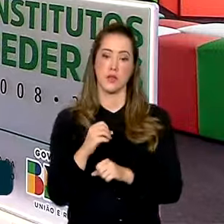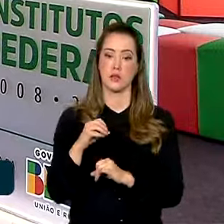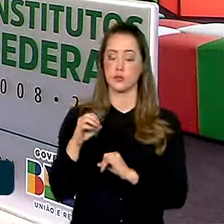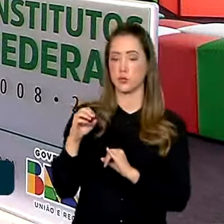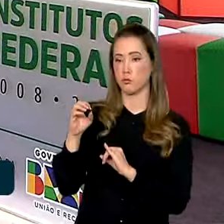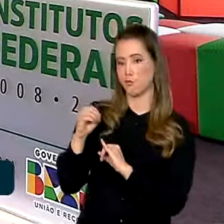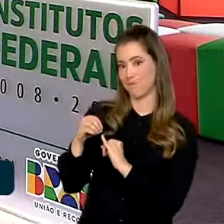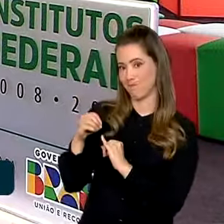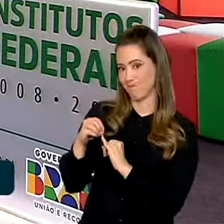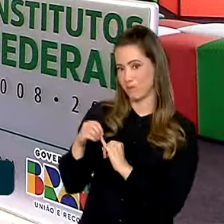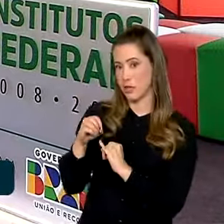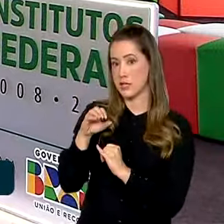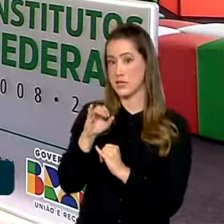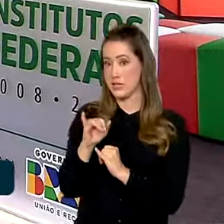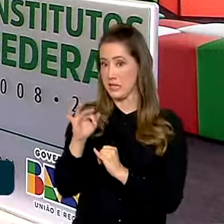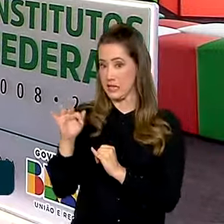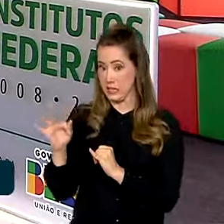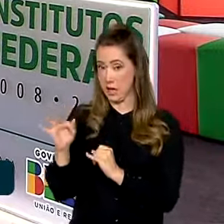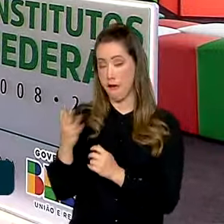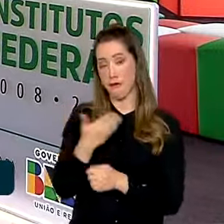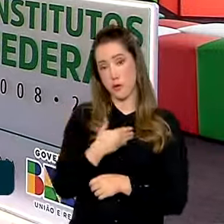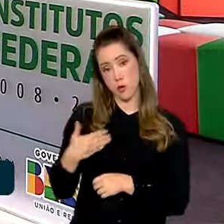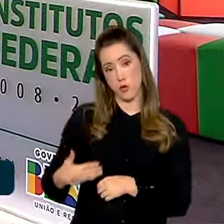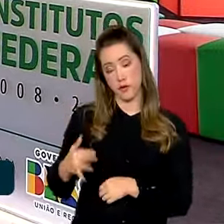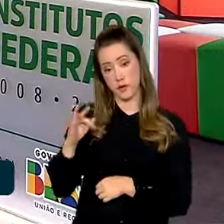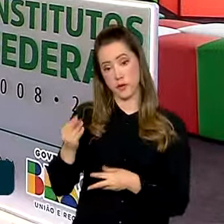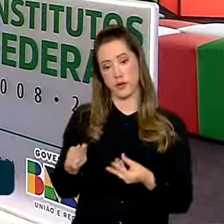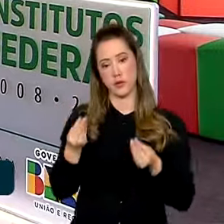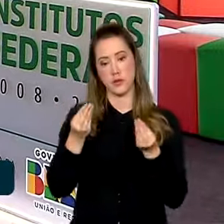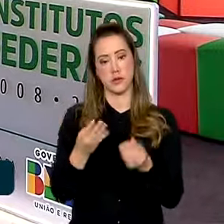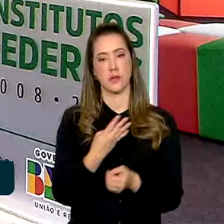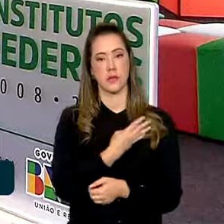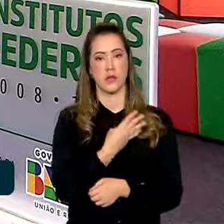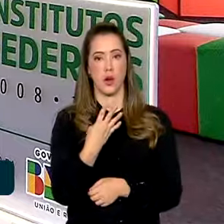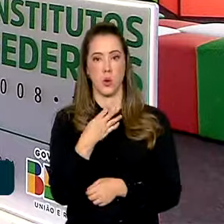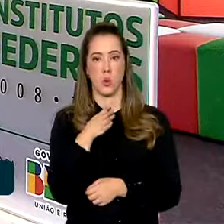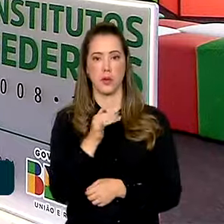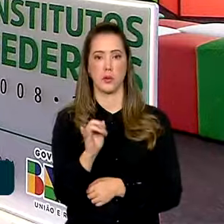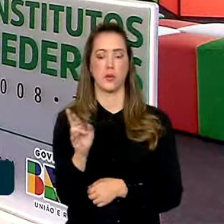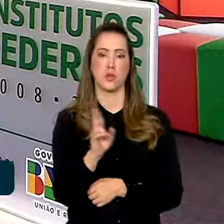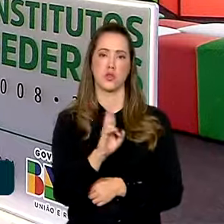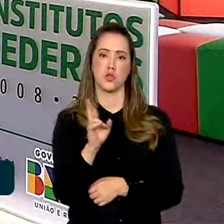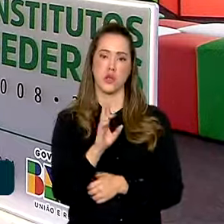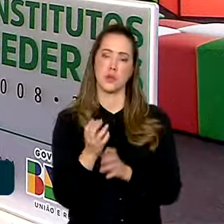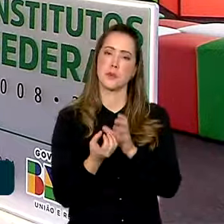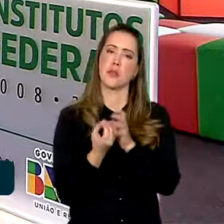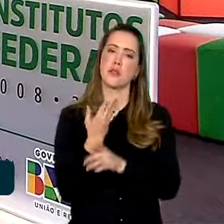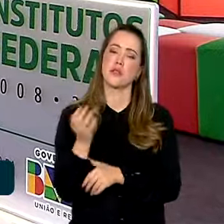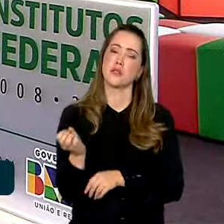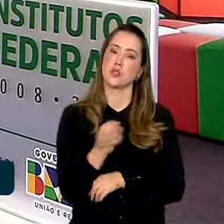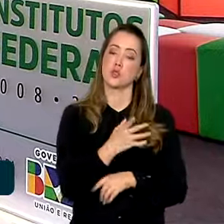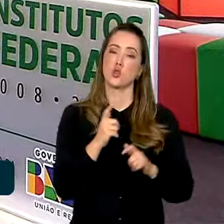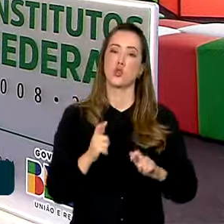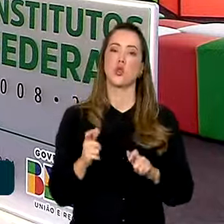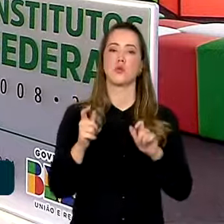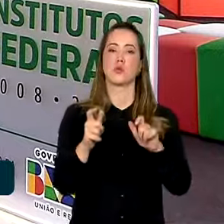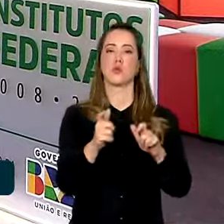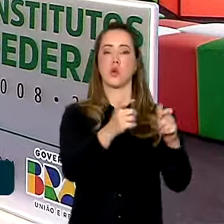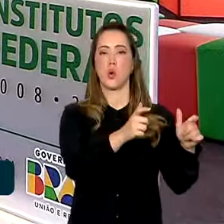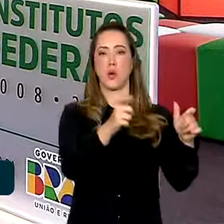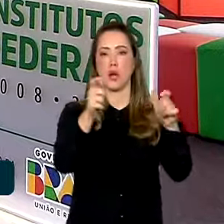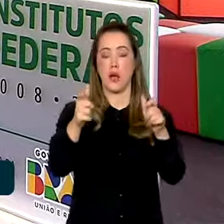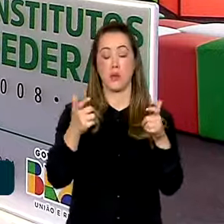federais. E o governo federal vai destinar quase 4 bilhões de reais para a criação de novas unidades